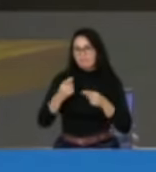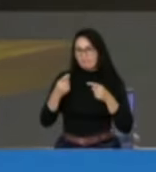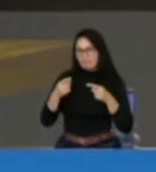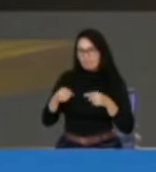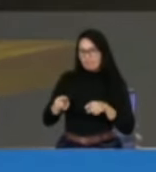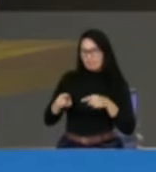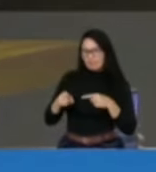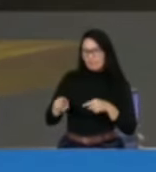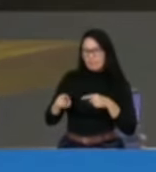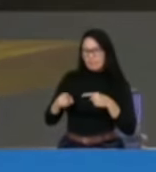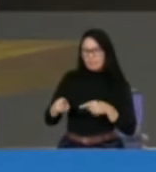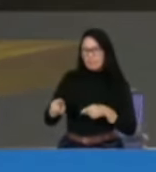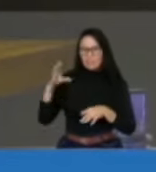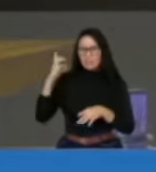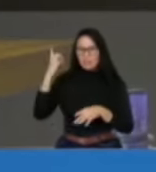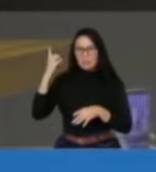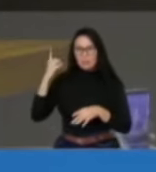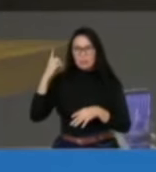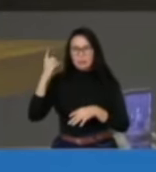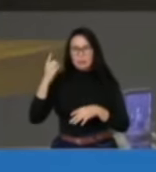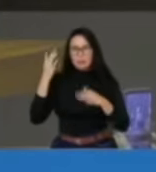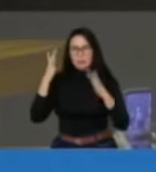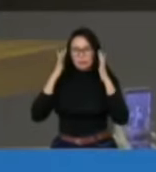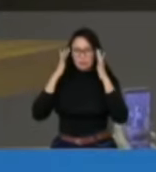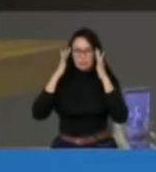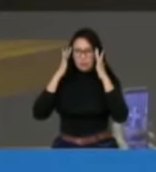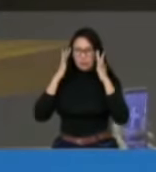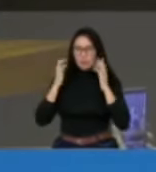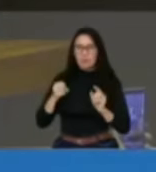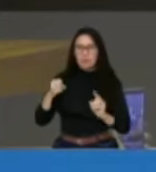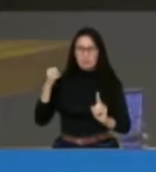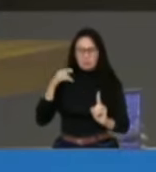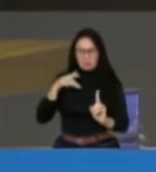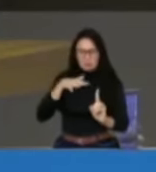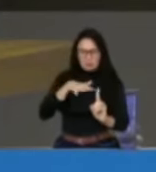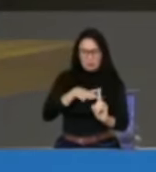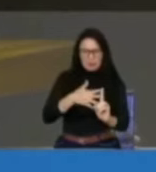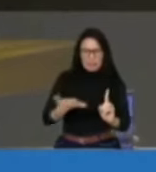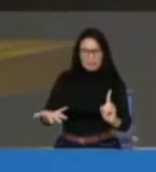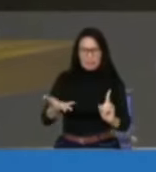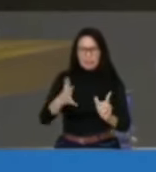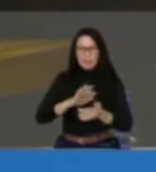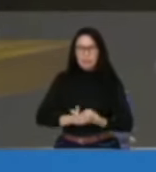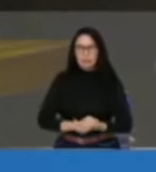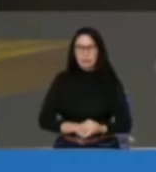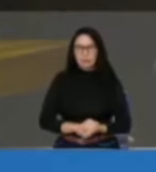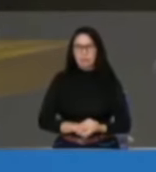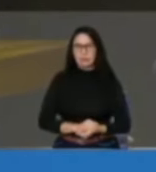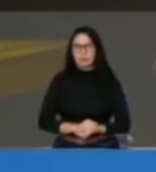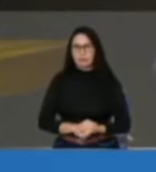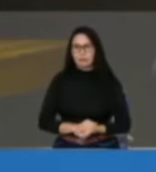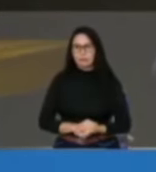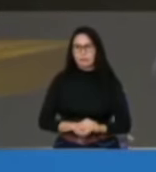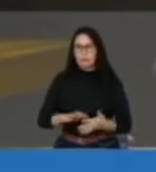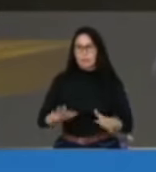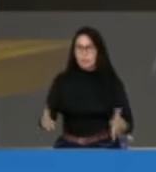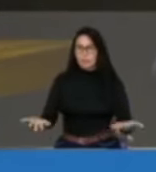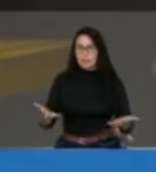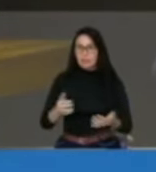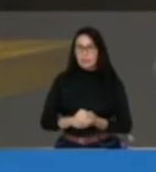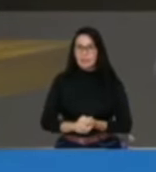chegou a minha vez. Não que não tivesse acontecido antes. A censura no X, no Twitter, já tinha chegado a mim. Já tinham tentado derrubar minhas páginas